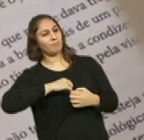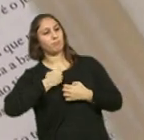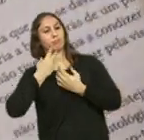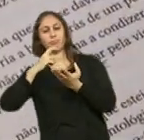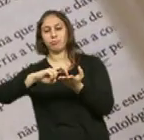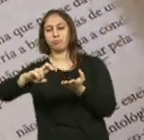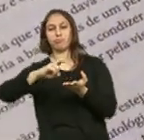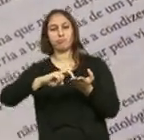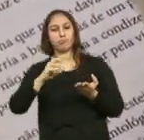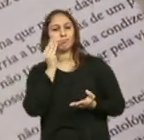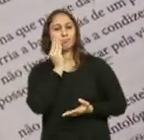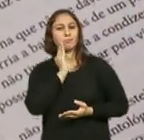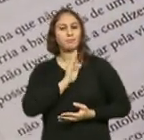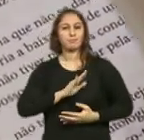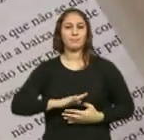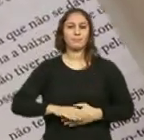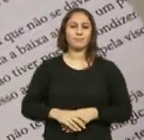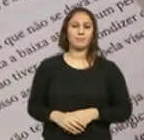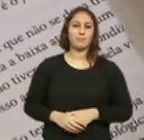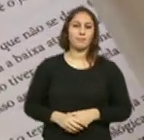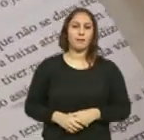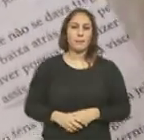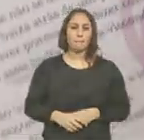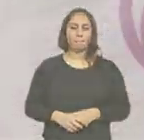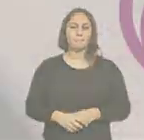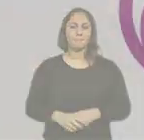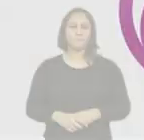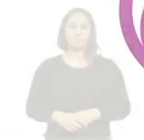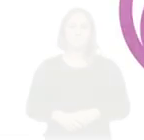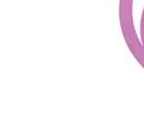Não tens poema. Não tens poema.